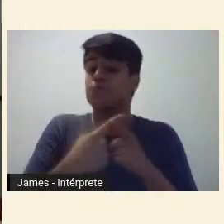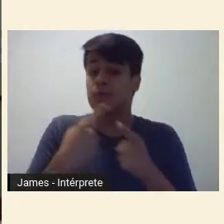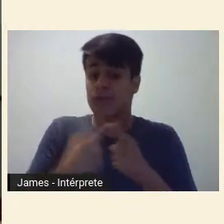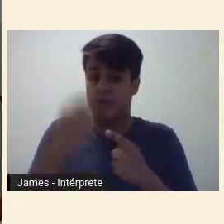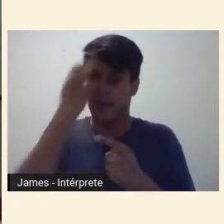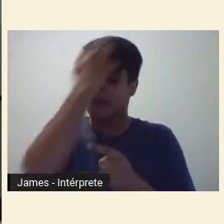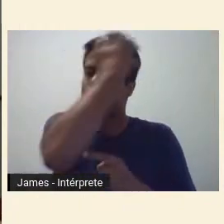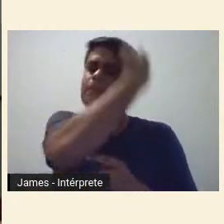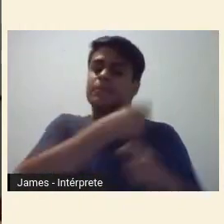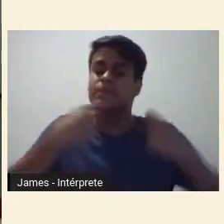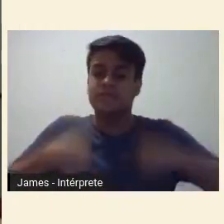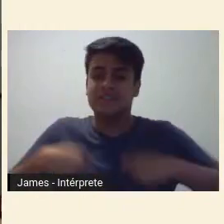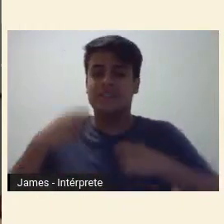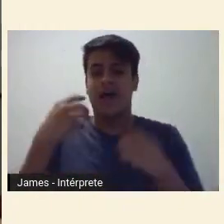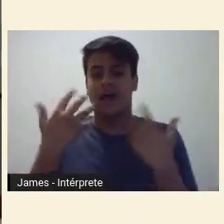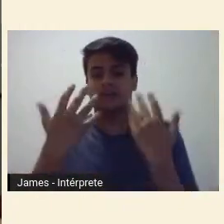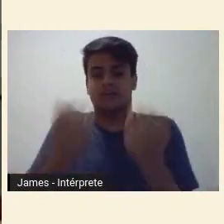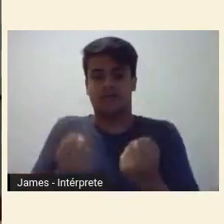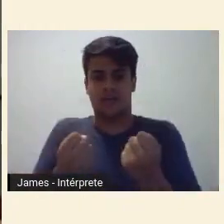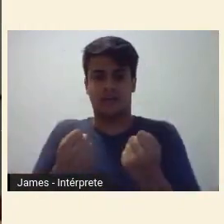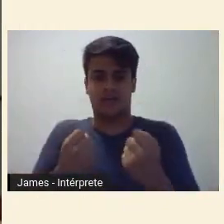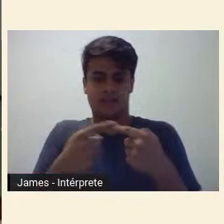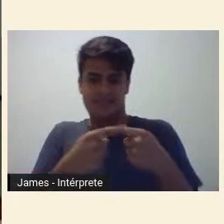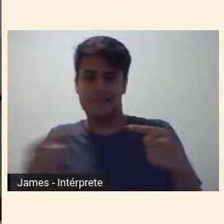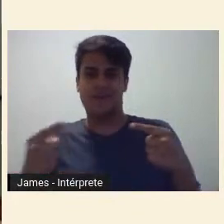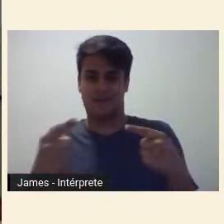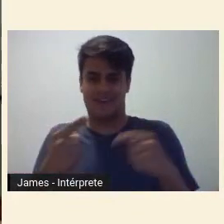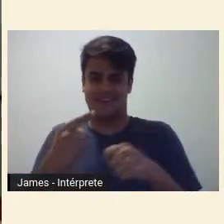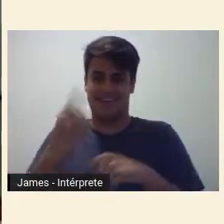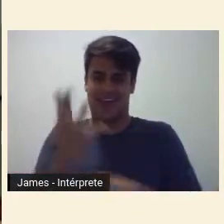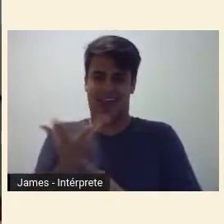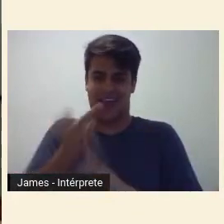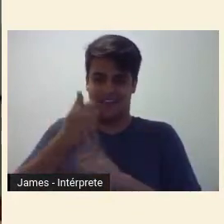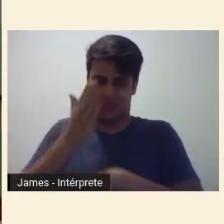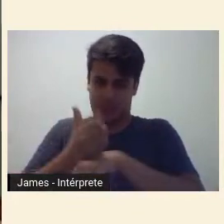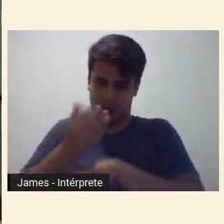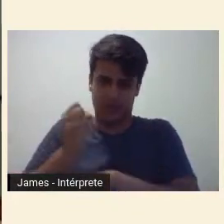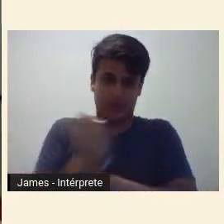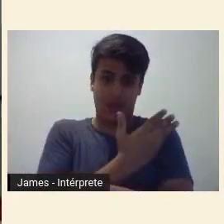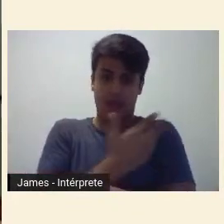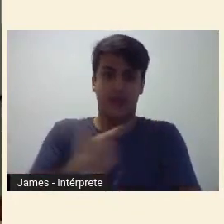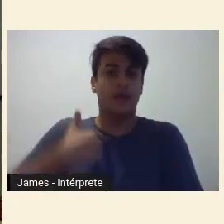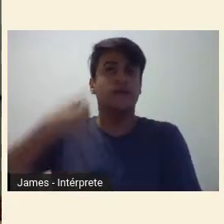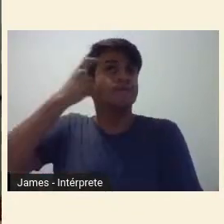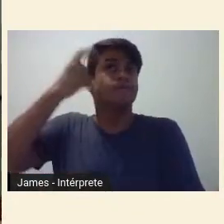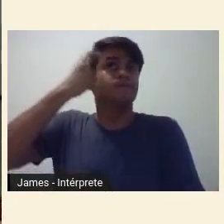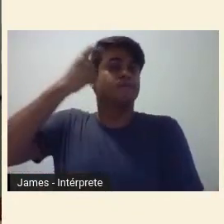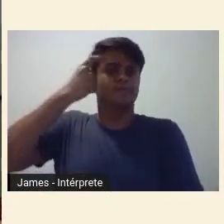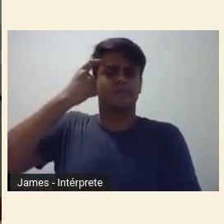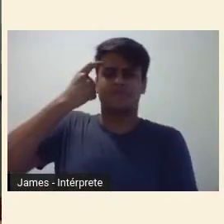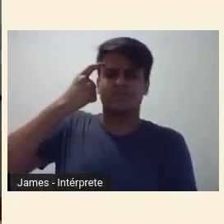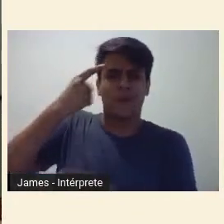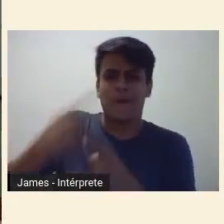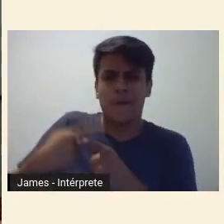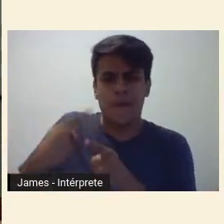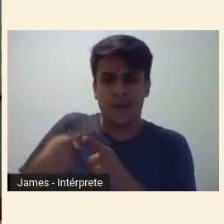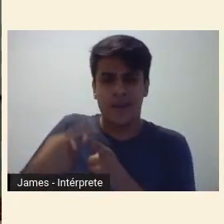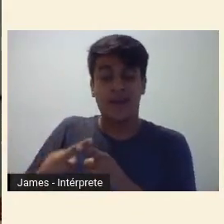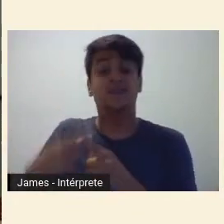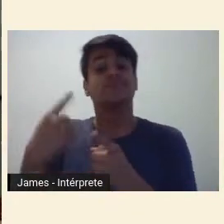Moderna ainda pulsa em nosso imaginário nacional justamente pelo seu excessivo caráter histórico de fundação,